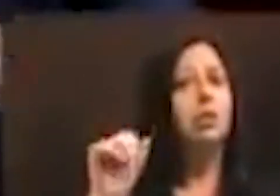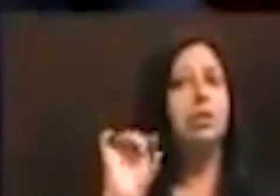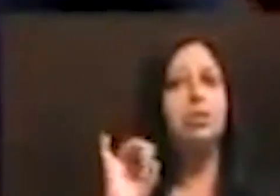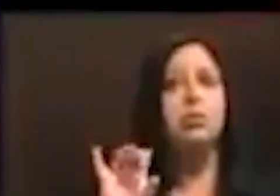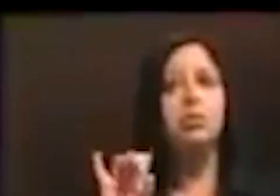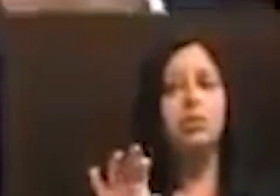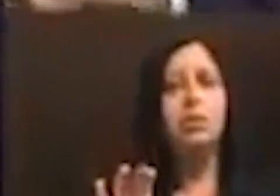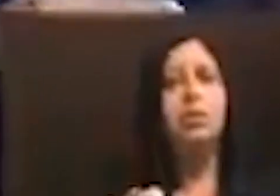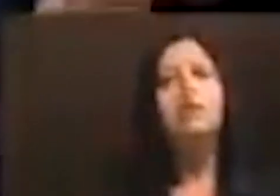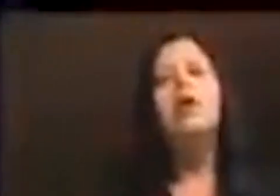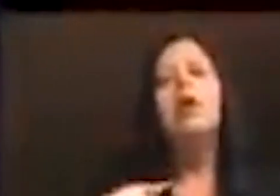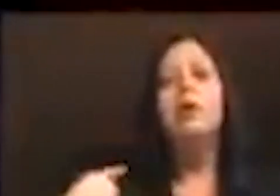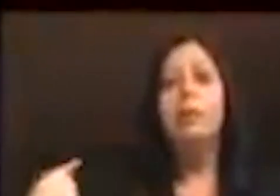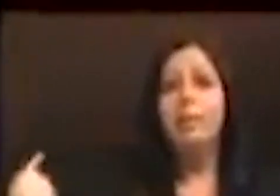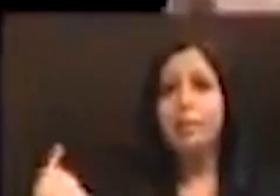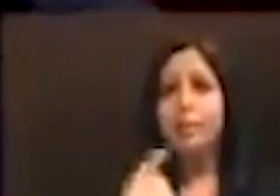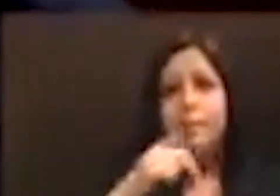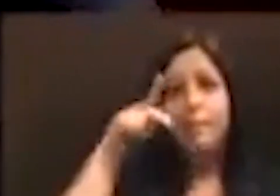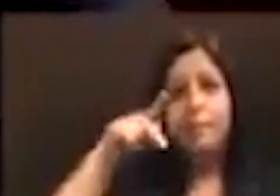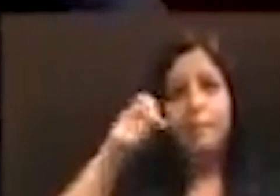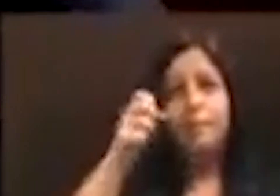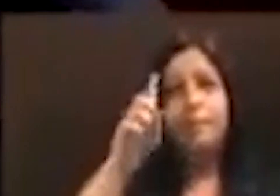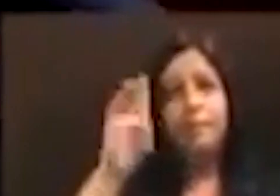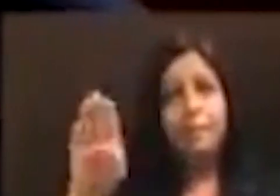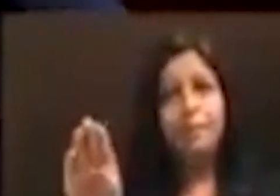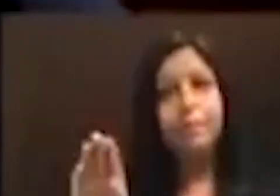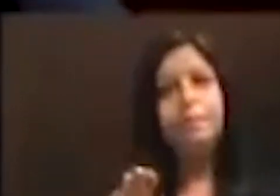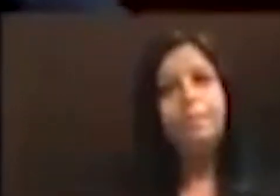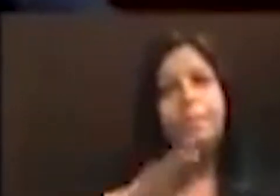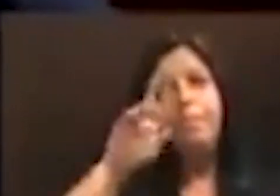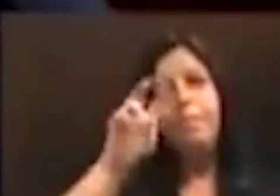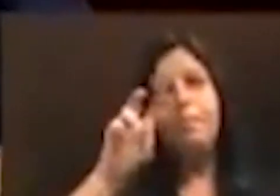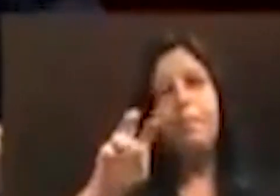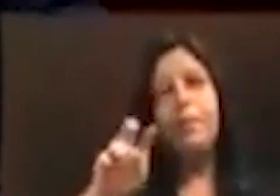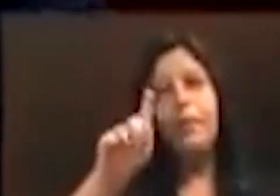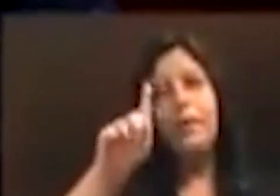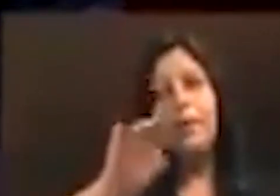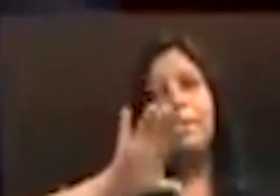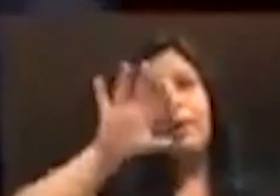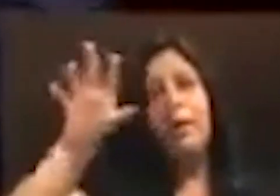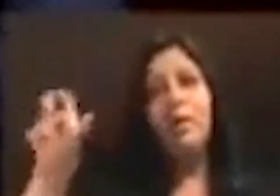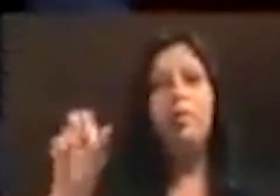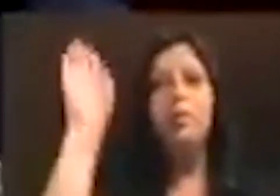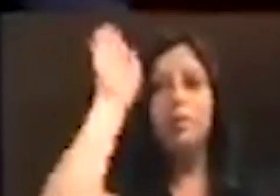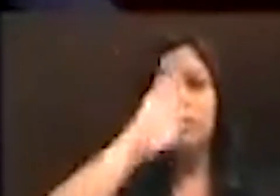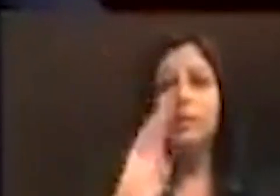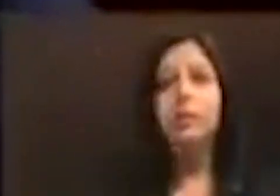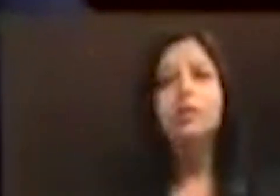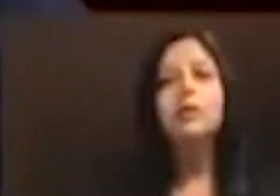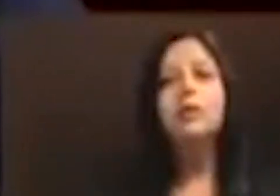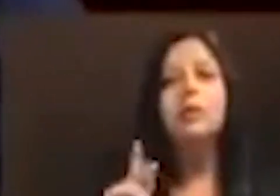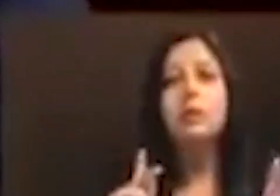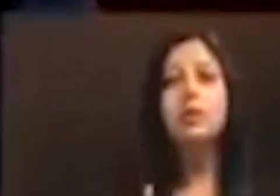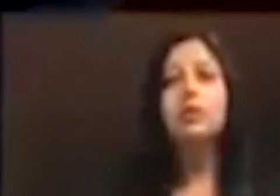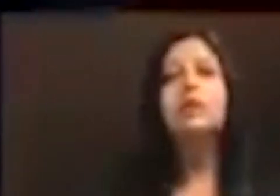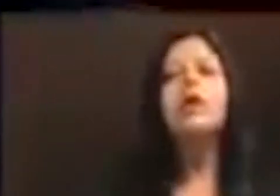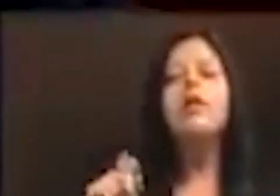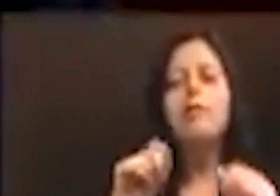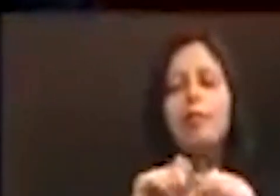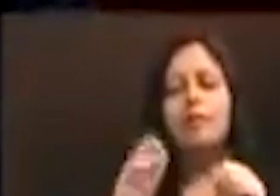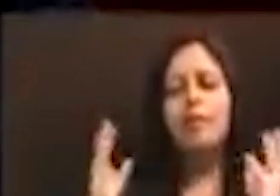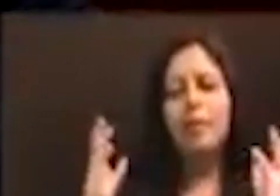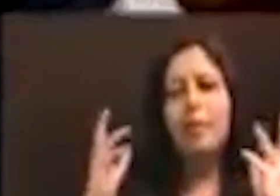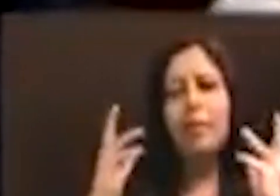Estela Farias. Nós, do PSDB, e mais 51 milhões de brasileiros, vamos fazer a recontagem